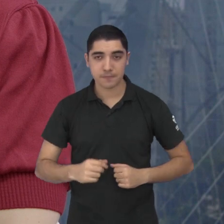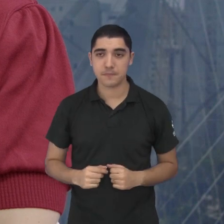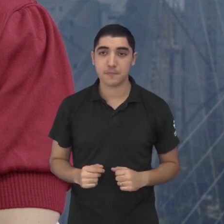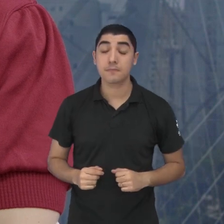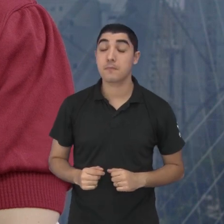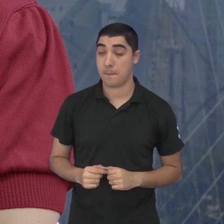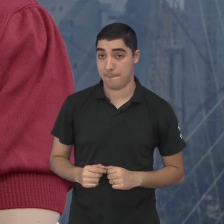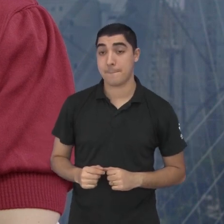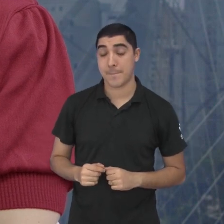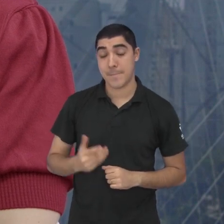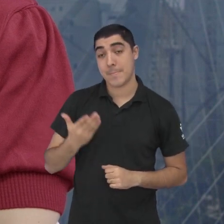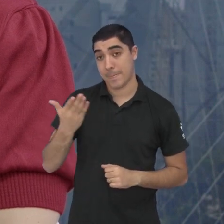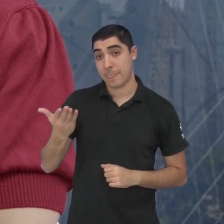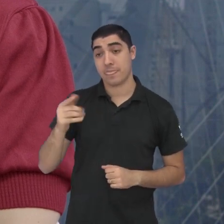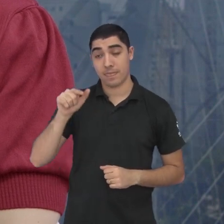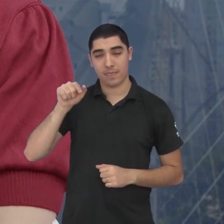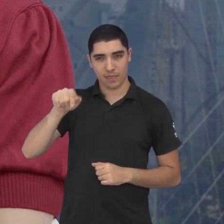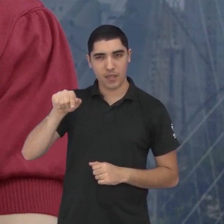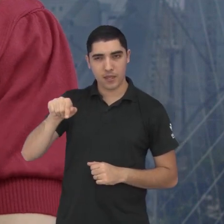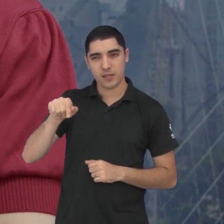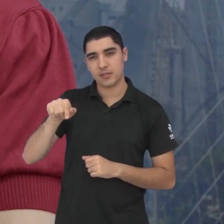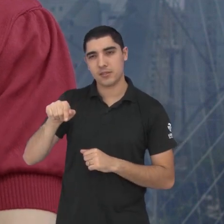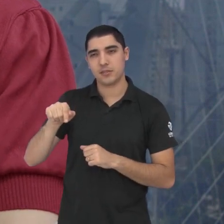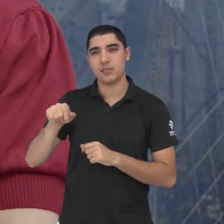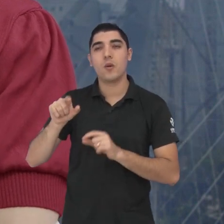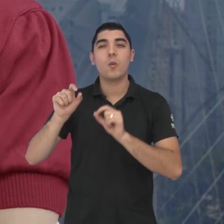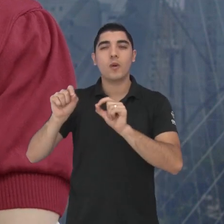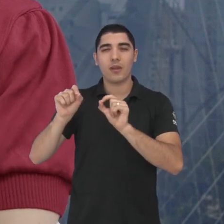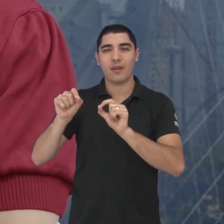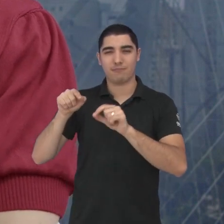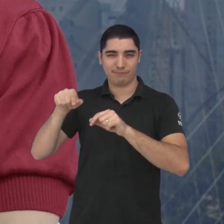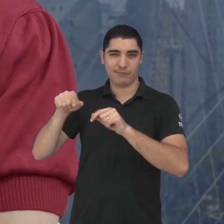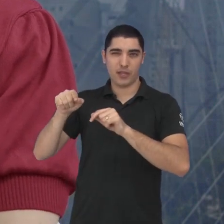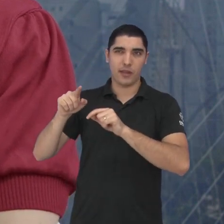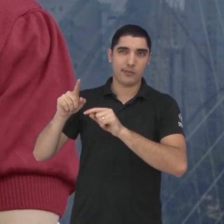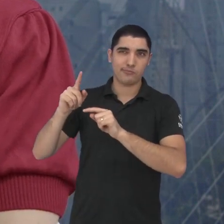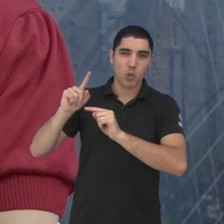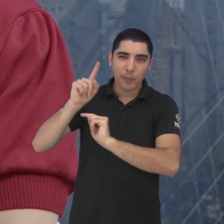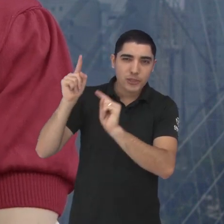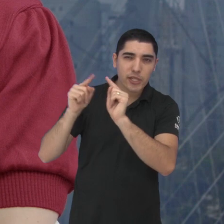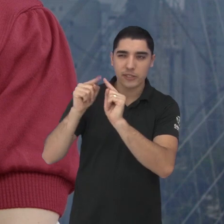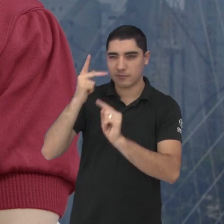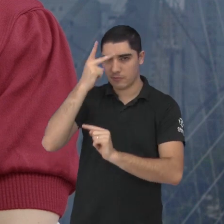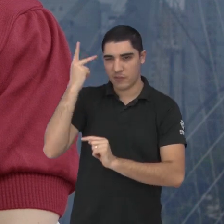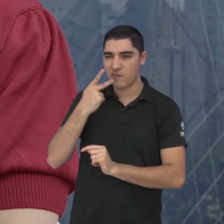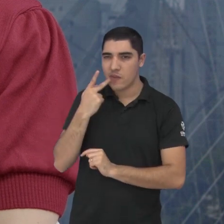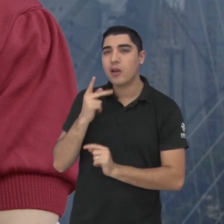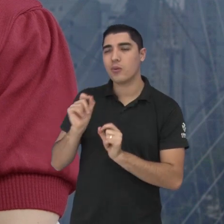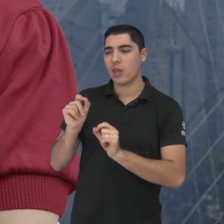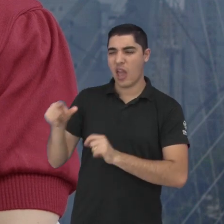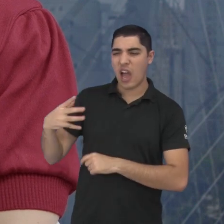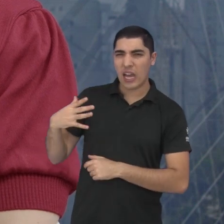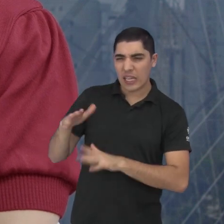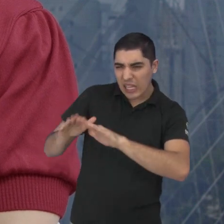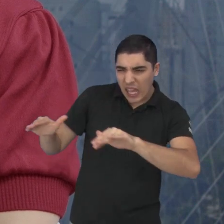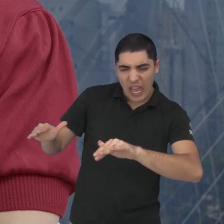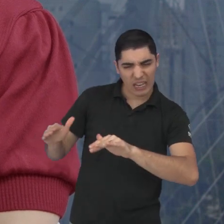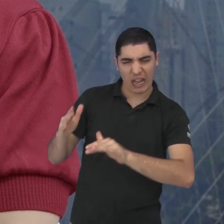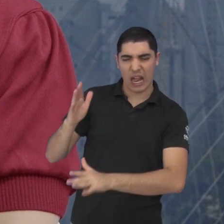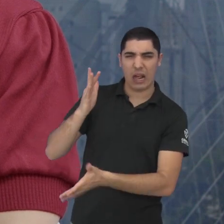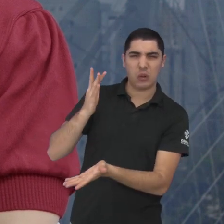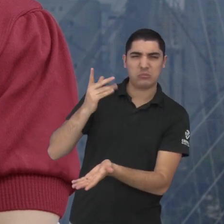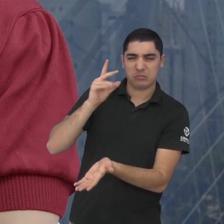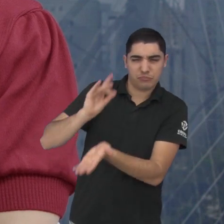Dani esse movimento livre de crianças inicialmente o propósito dele era